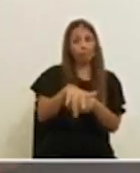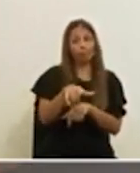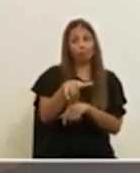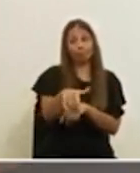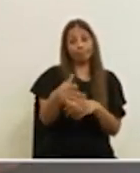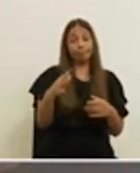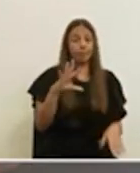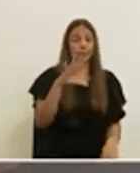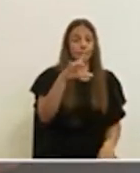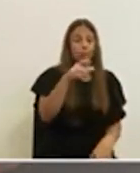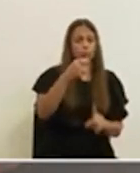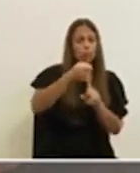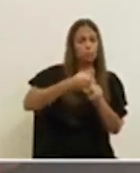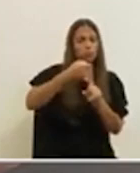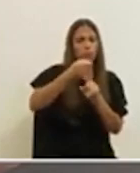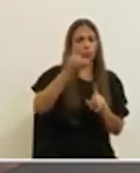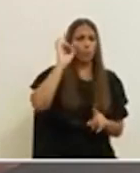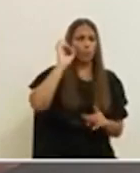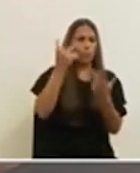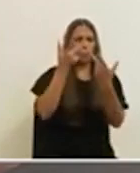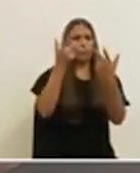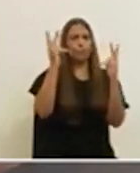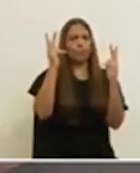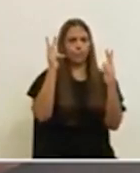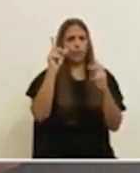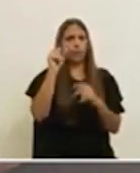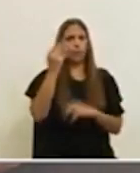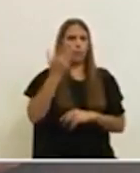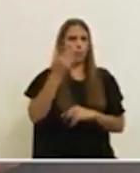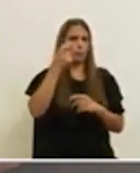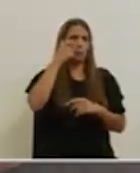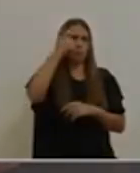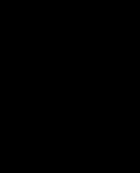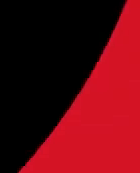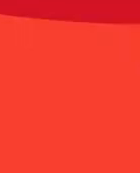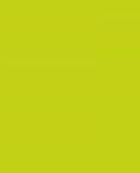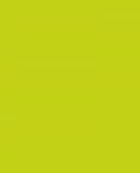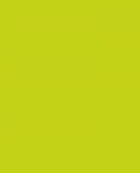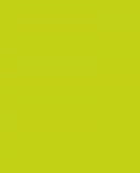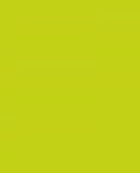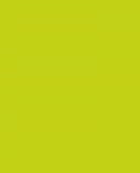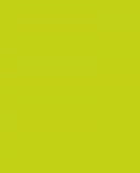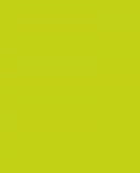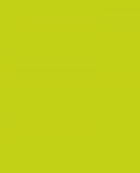Lisboa, enquanto cidade defensora dos valores da liberdade e dos direitos humanos, não pode ficar indiferente.